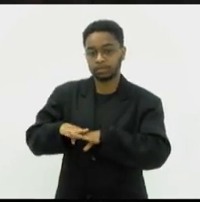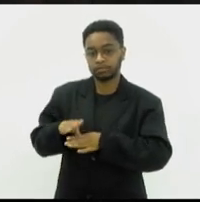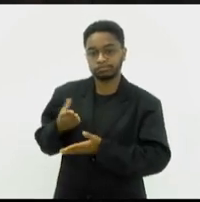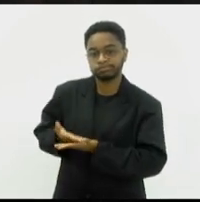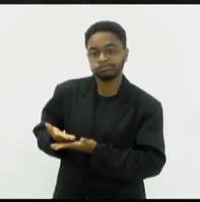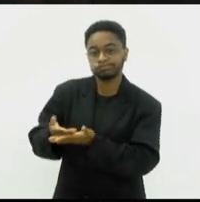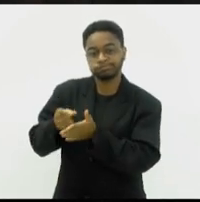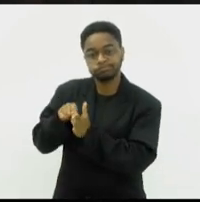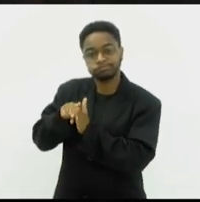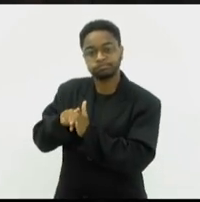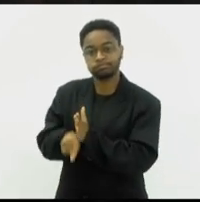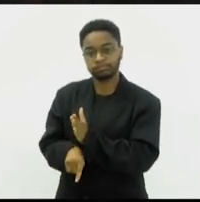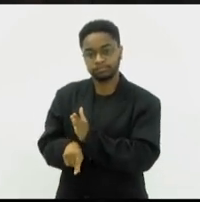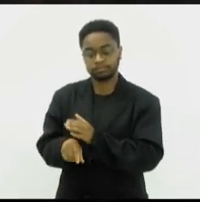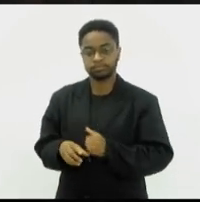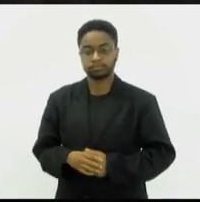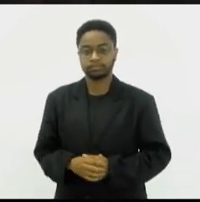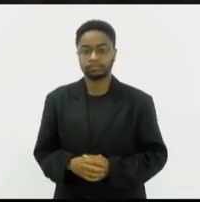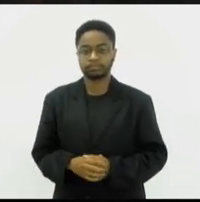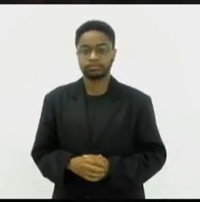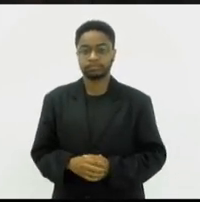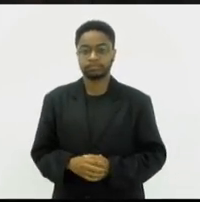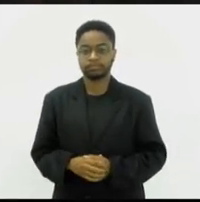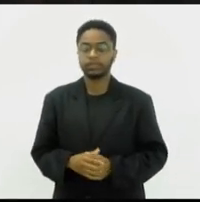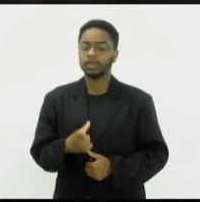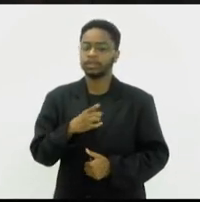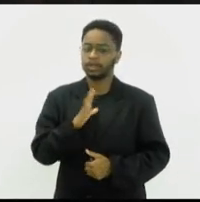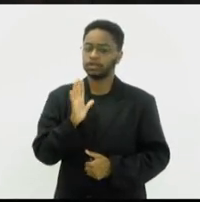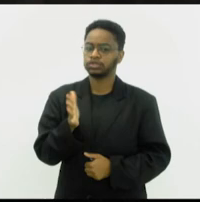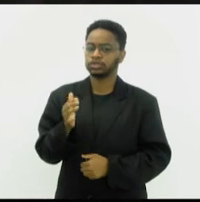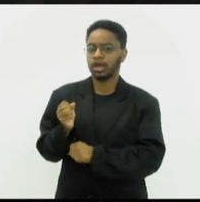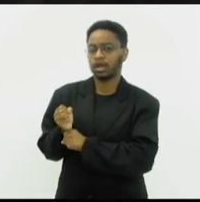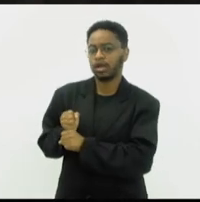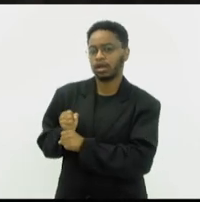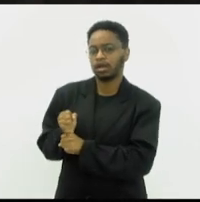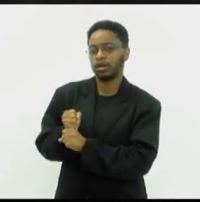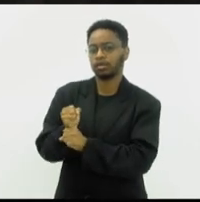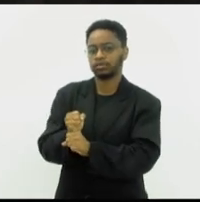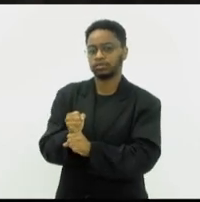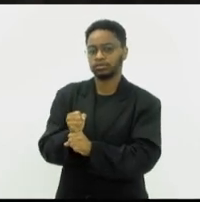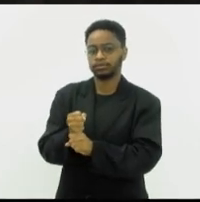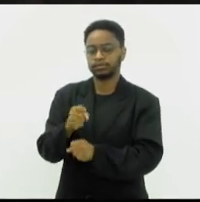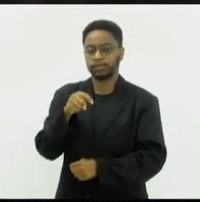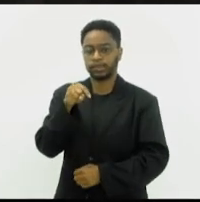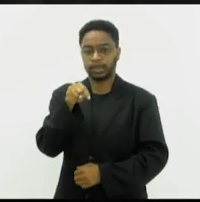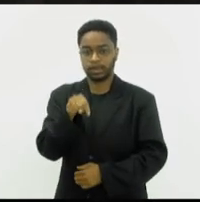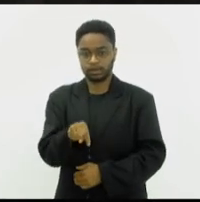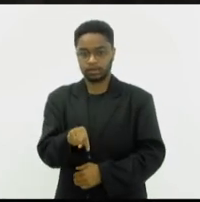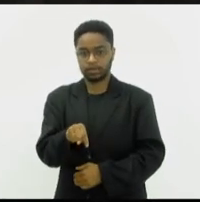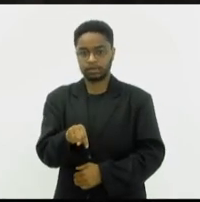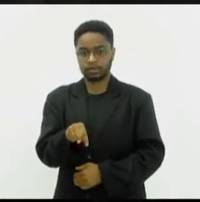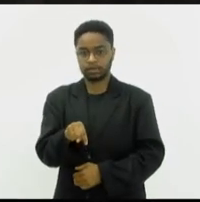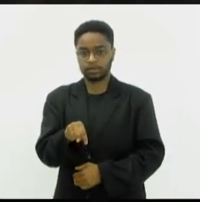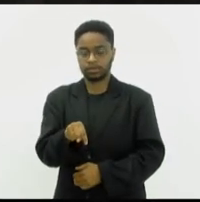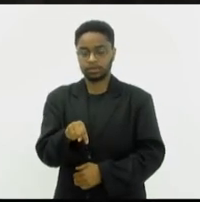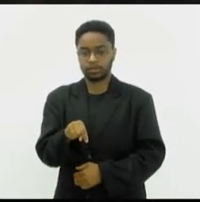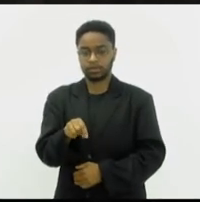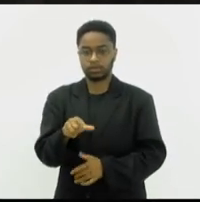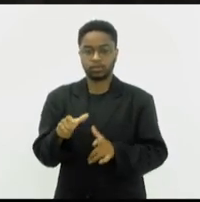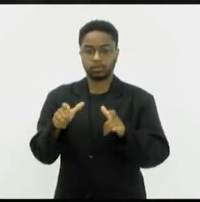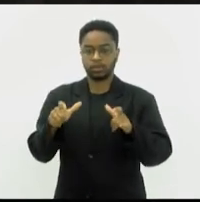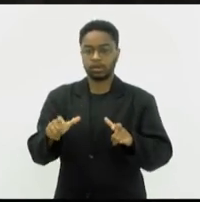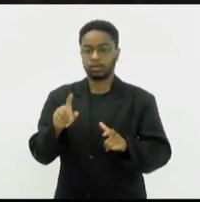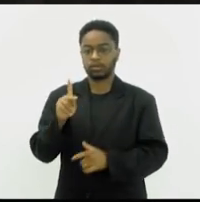que existe há algumas décadas aqui no Horto Florestal.